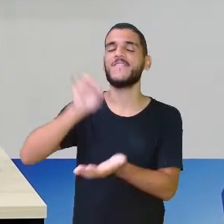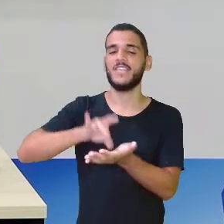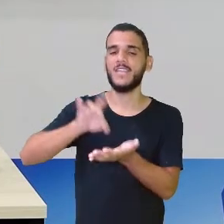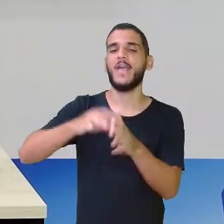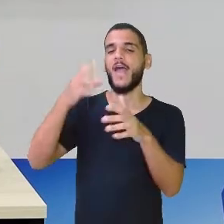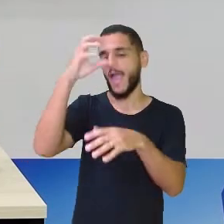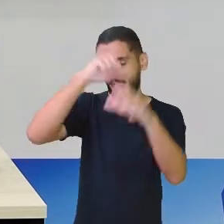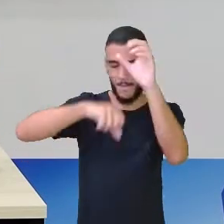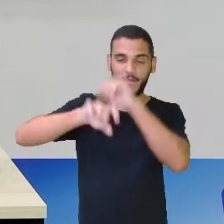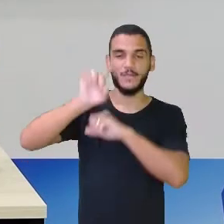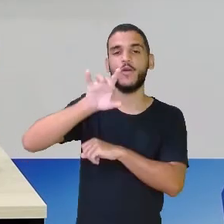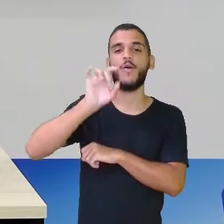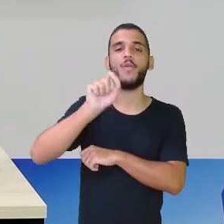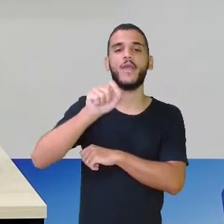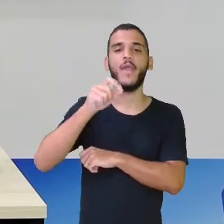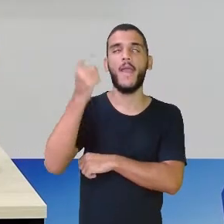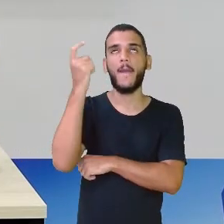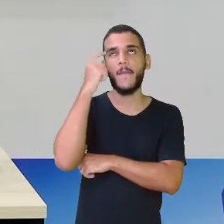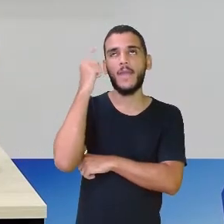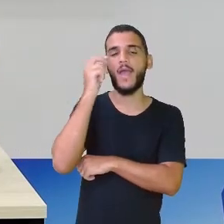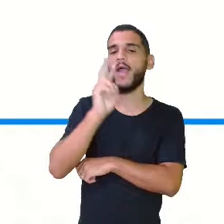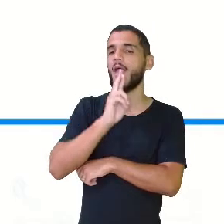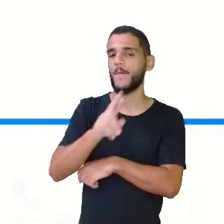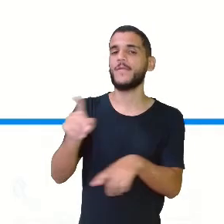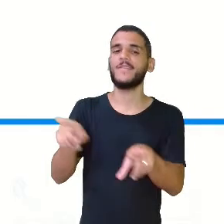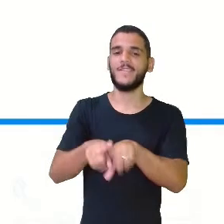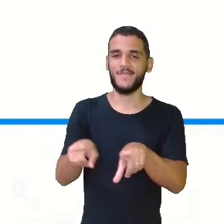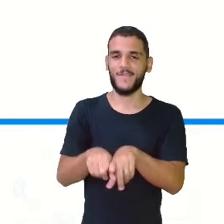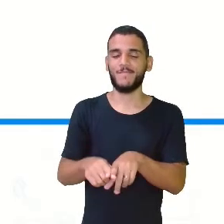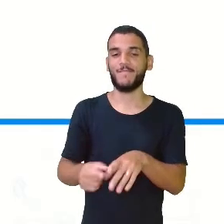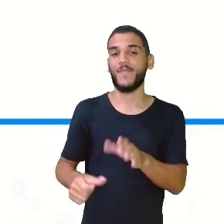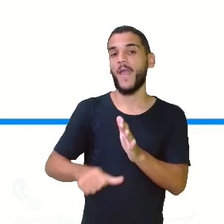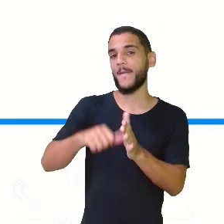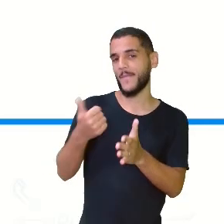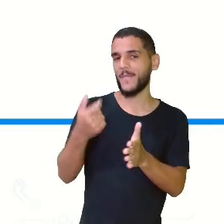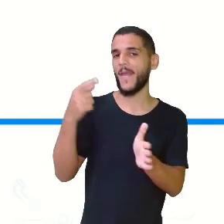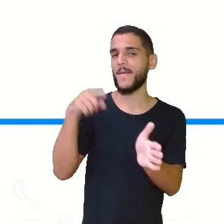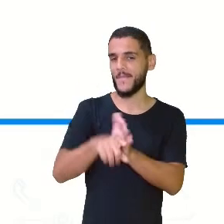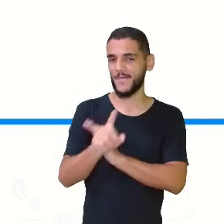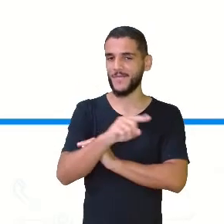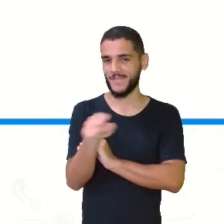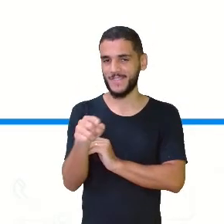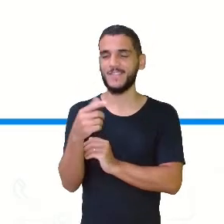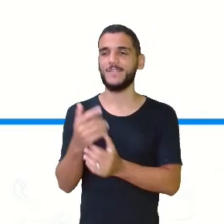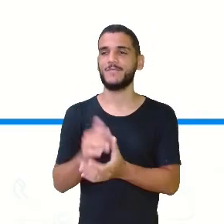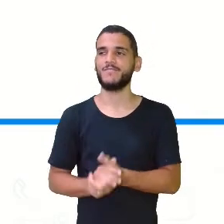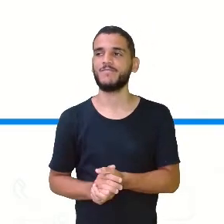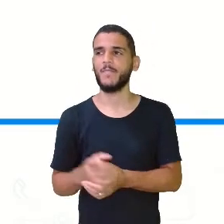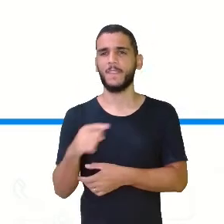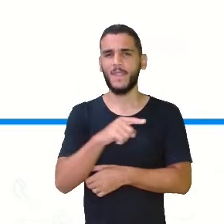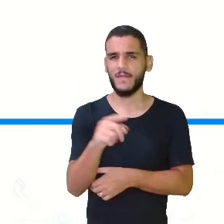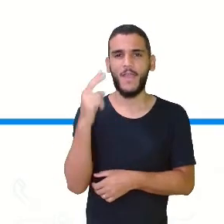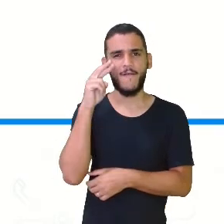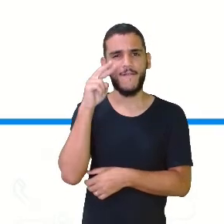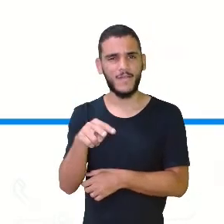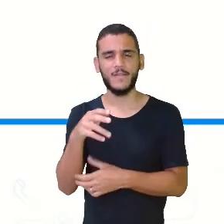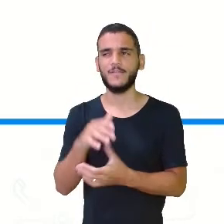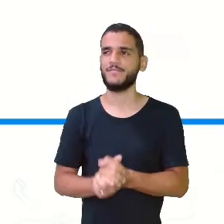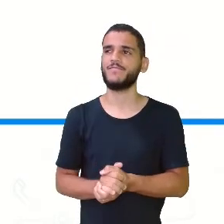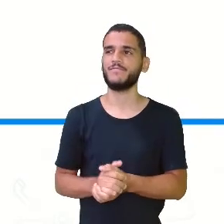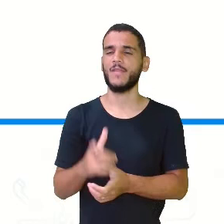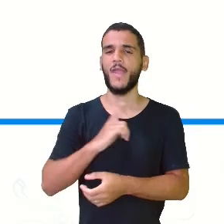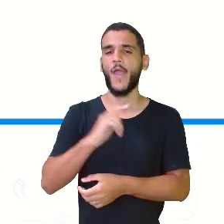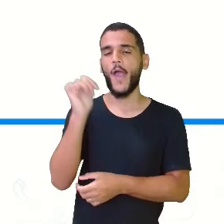e respondendo. Então, aí, vamos lá para a primeira questão que eu trouxe para vocês. Vocês estão vendo aí uma menina